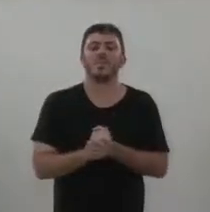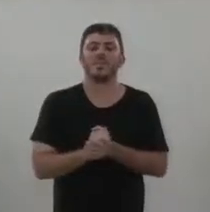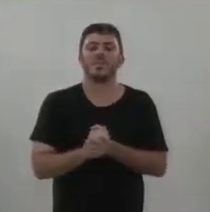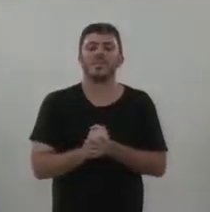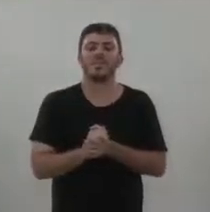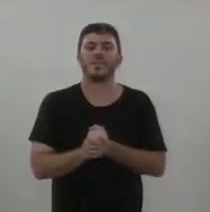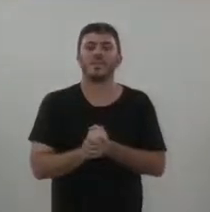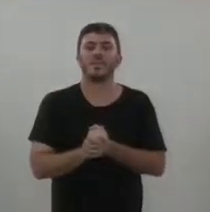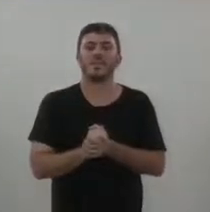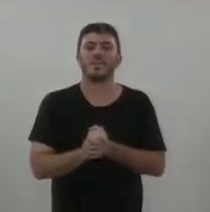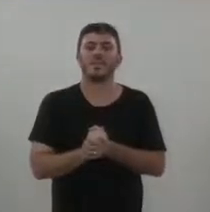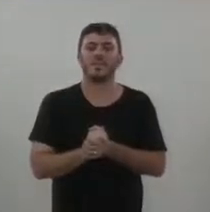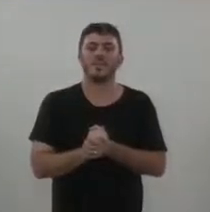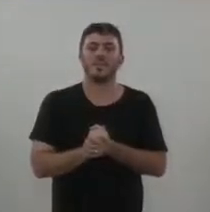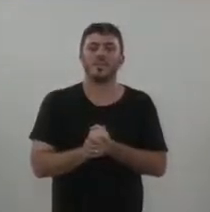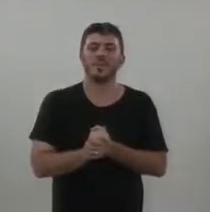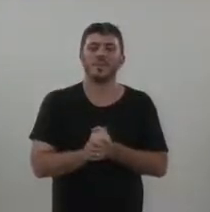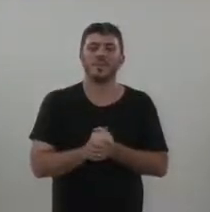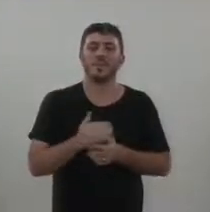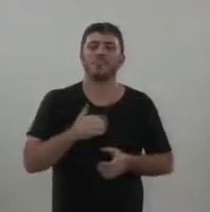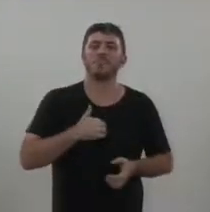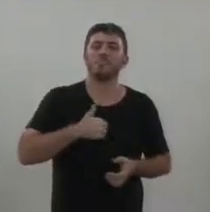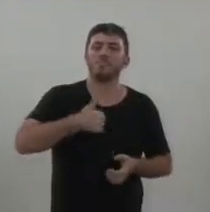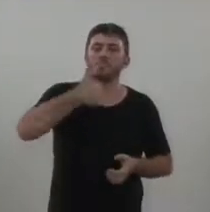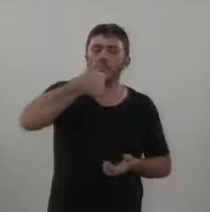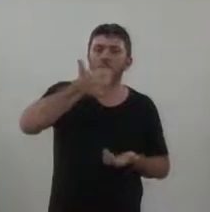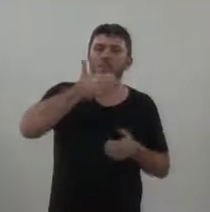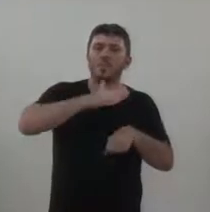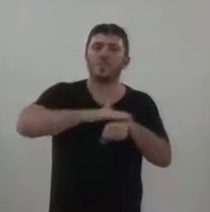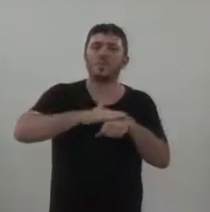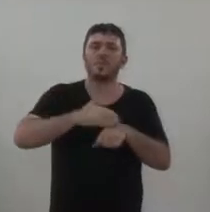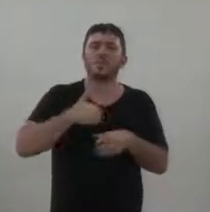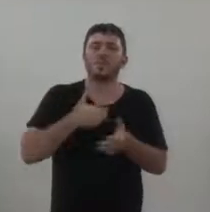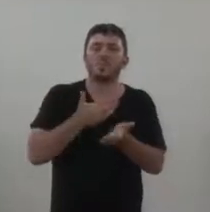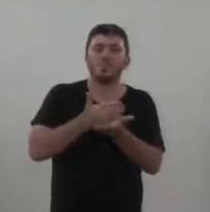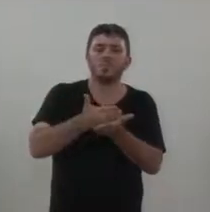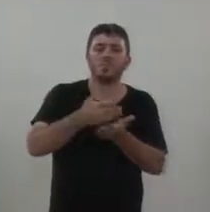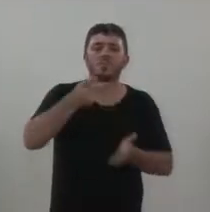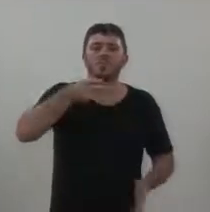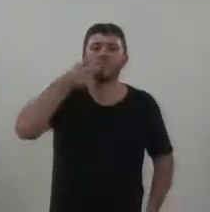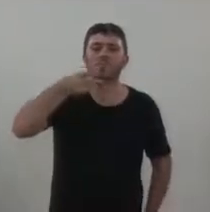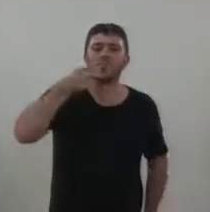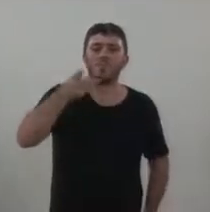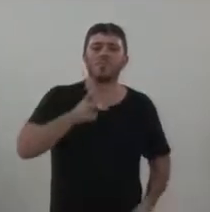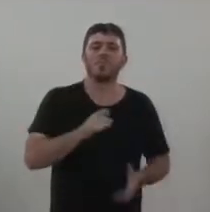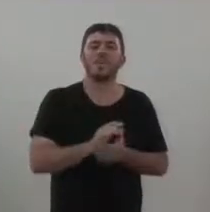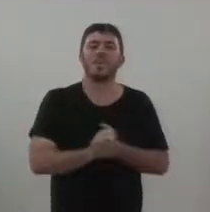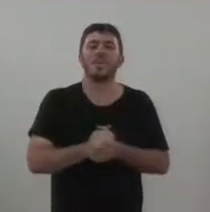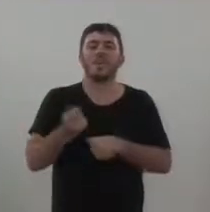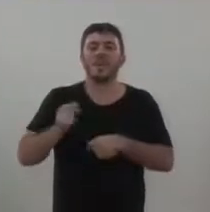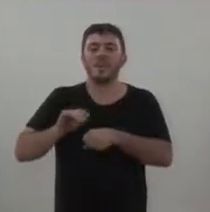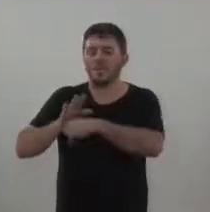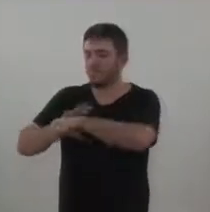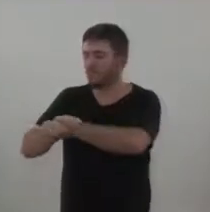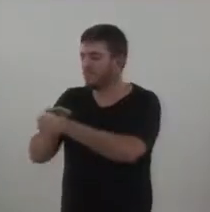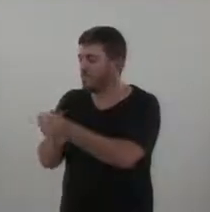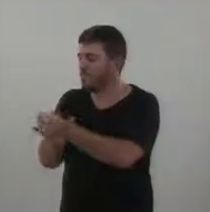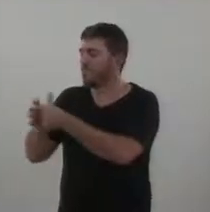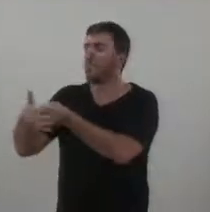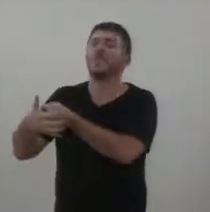Eu, num primeiro momento, eu preciso falar um pouquinho aqui sobre, um pouquinho sobre a questão da pandemia, do Covid,